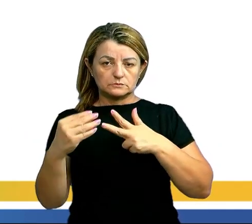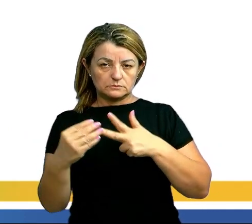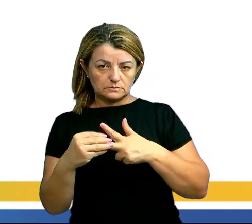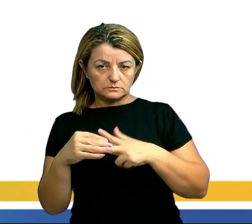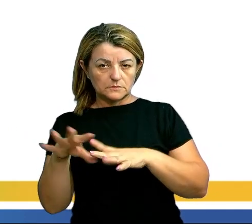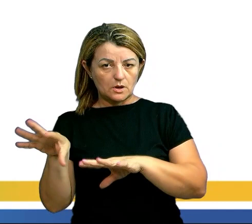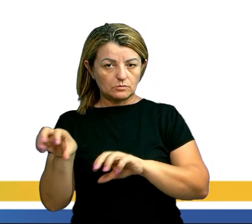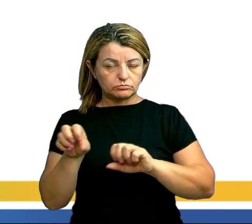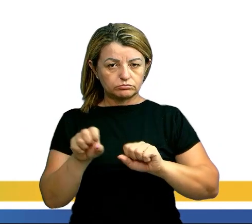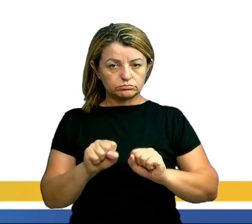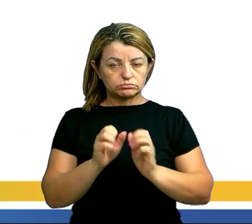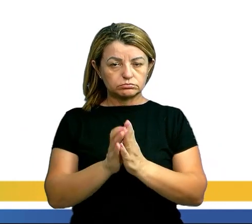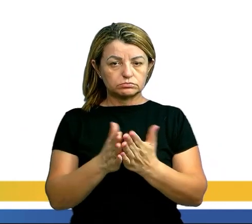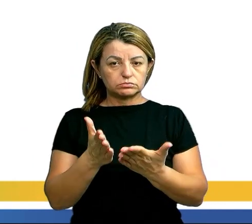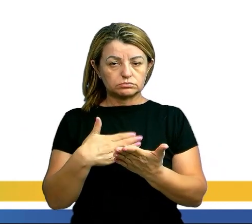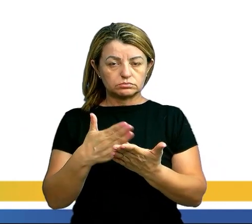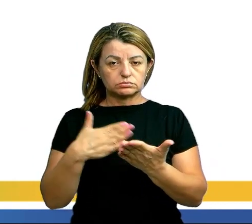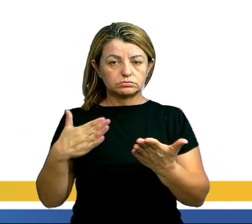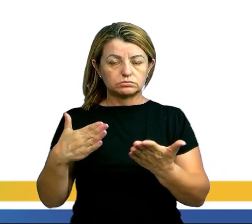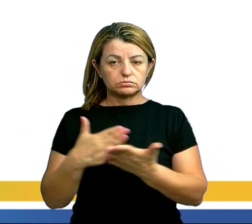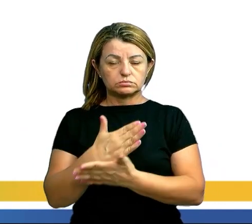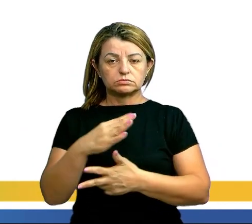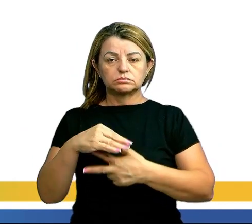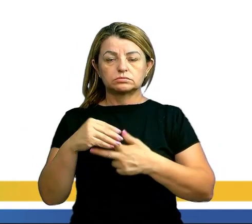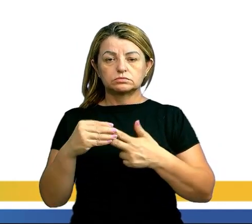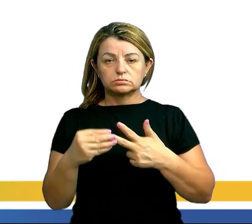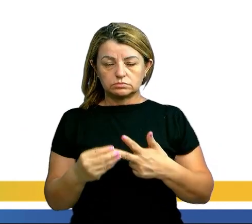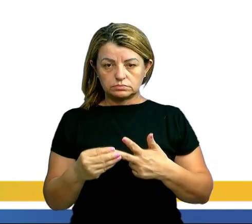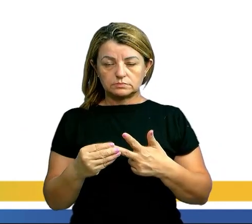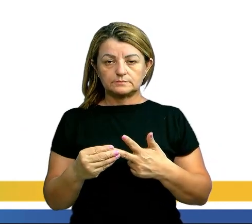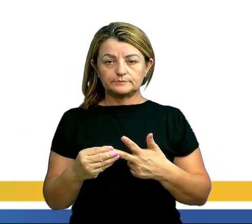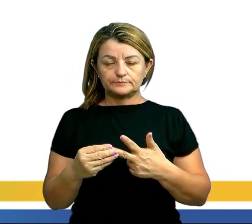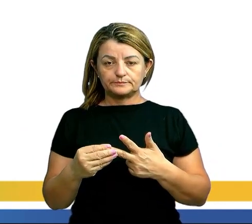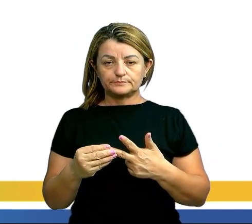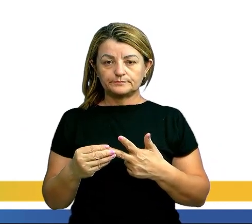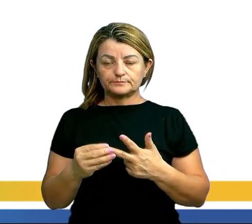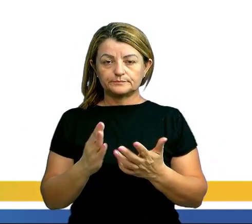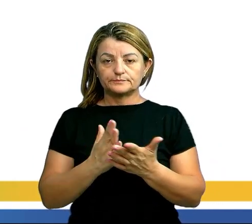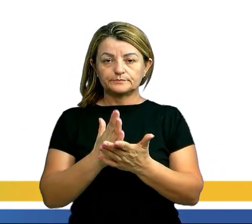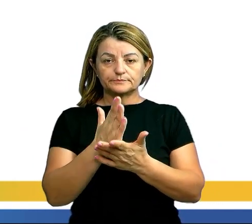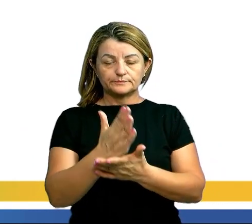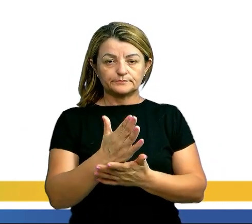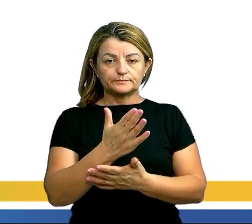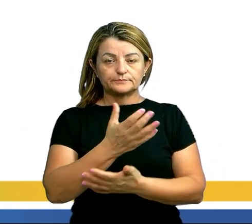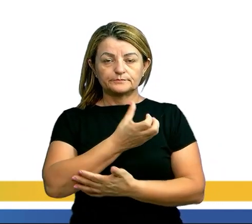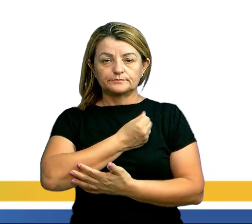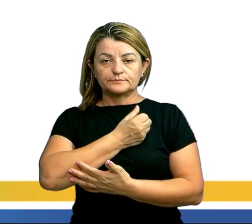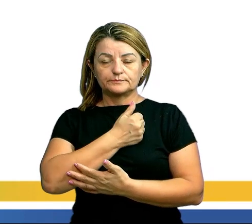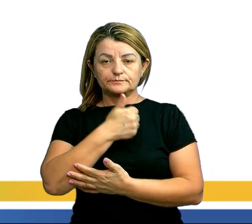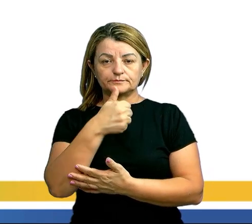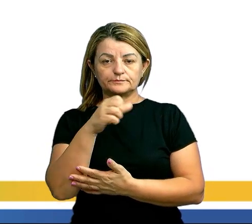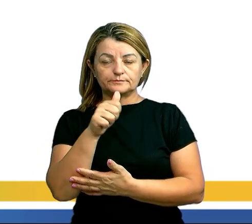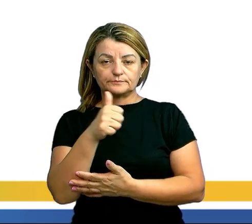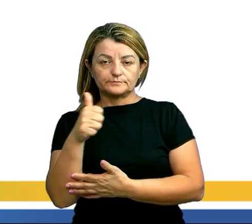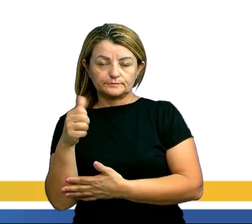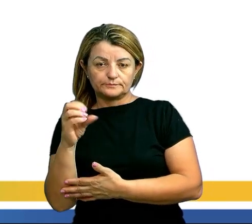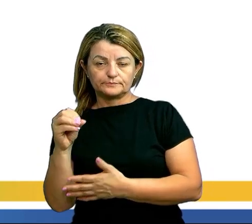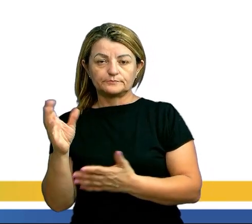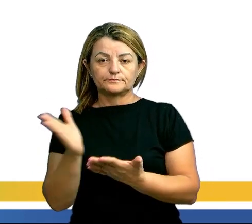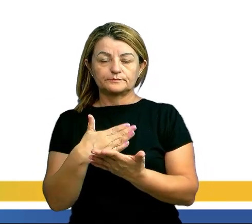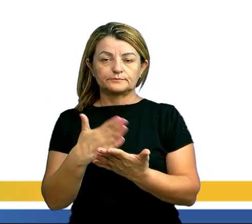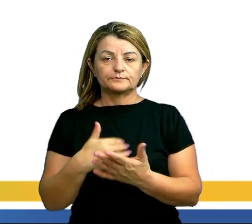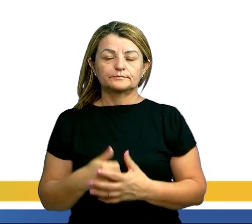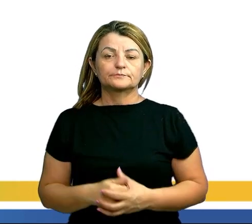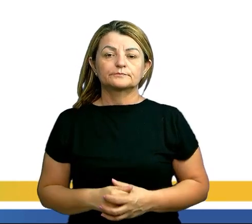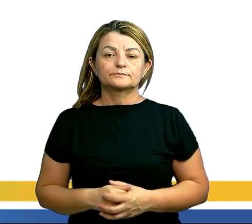pegar o seu livro do A Provenência em Ciências da Natureza do Primeiro Ano na página 110 e vamos resolver junto comigo a questão 7.